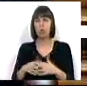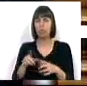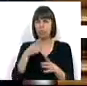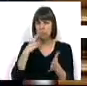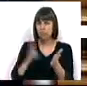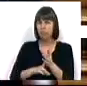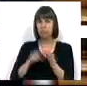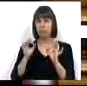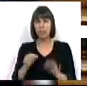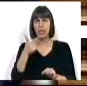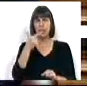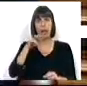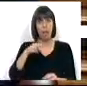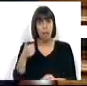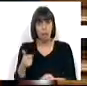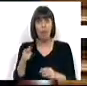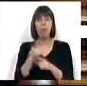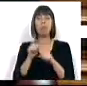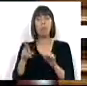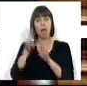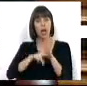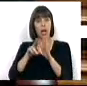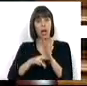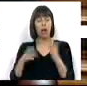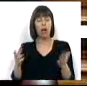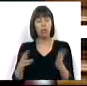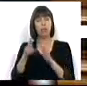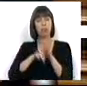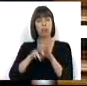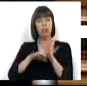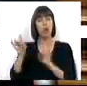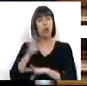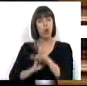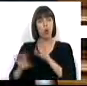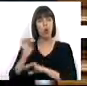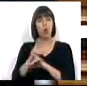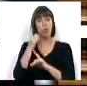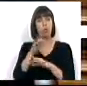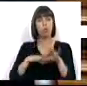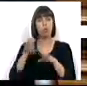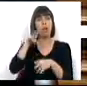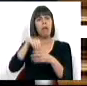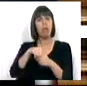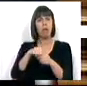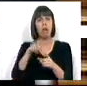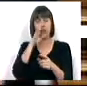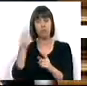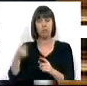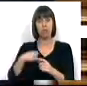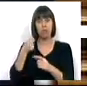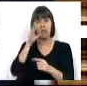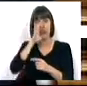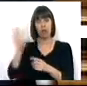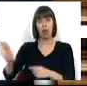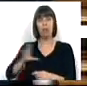elegibilidade da TMB, porque segundo as regras, nomeadamente segundo as regras europeias, um operador interno que receba subsídios